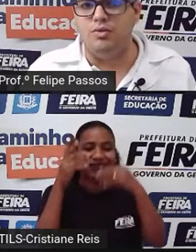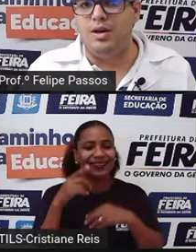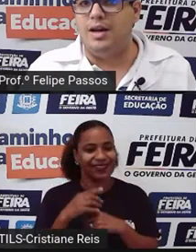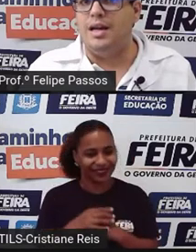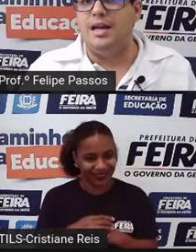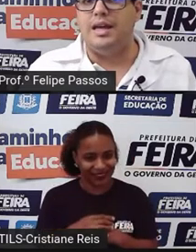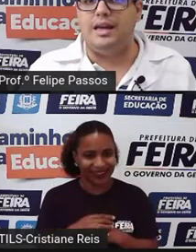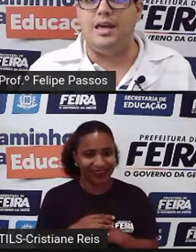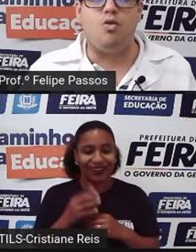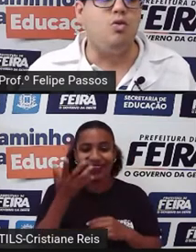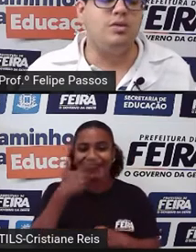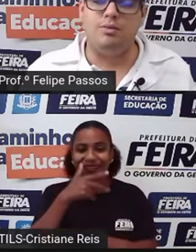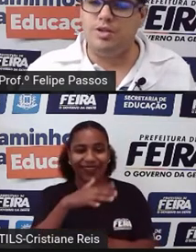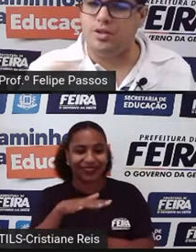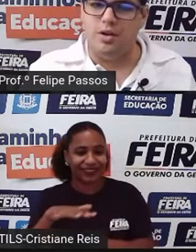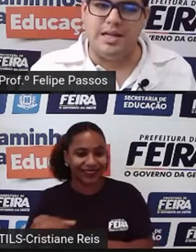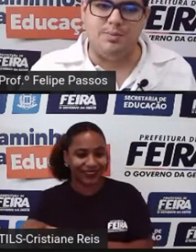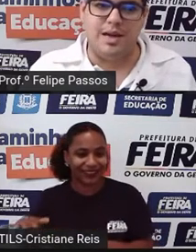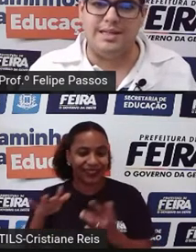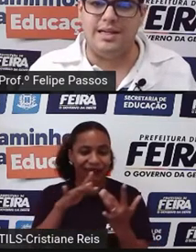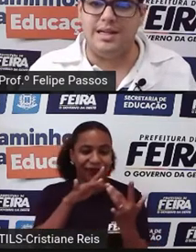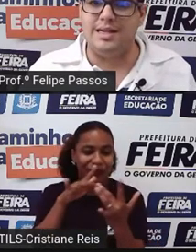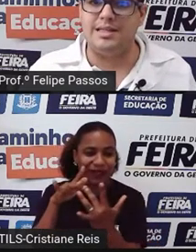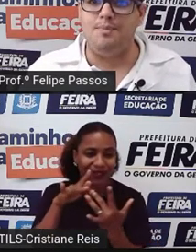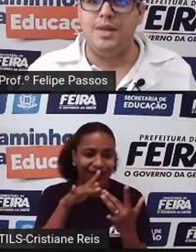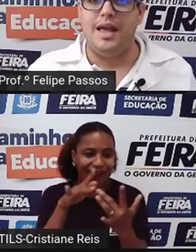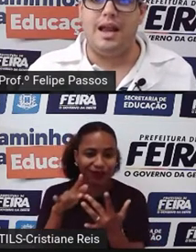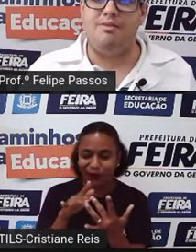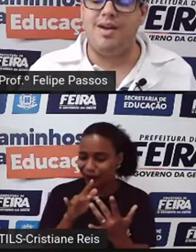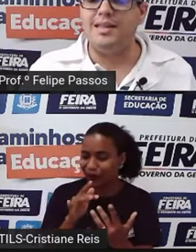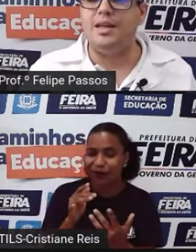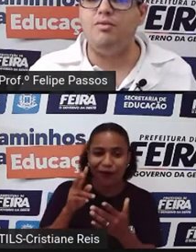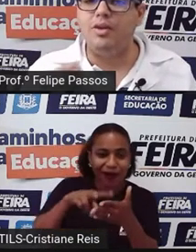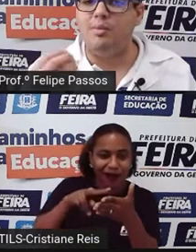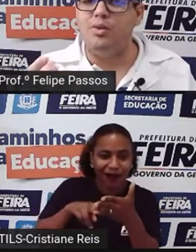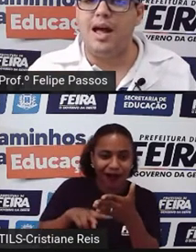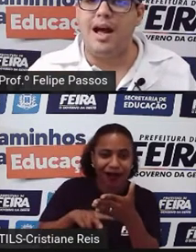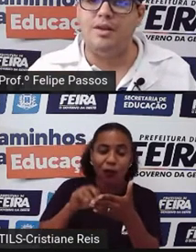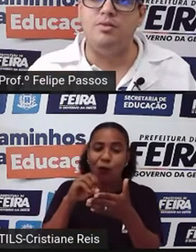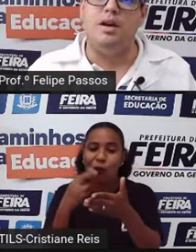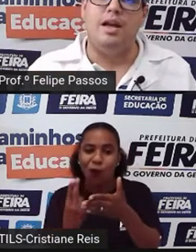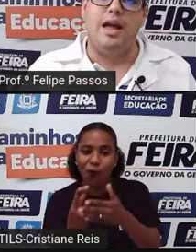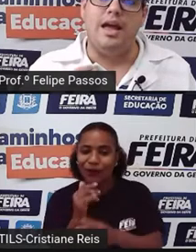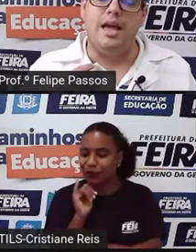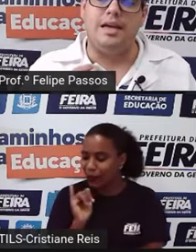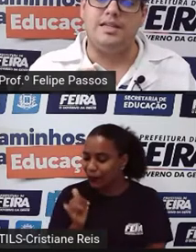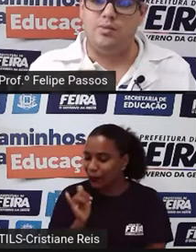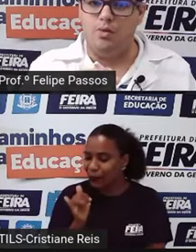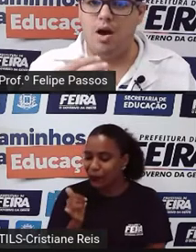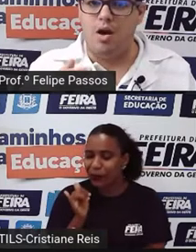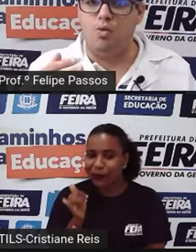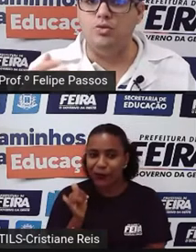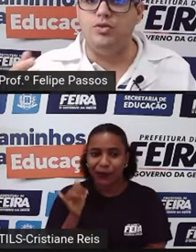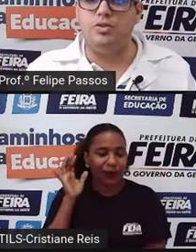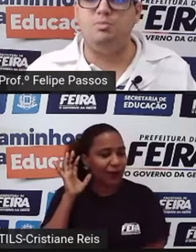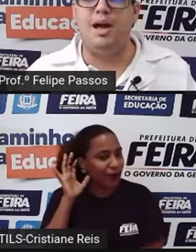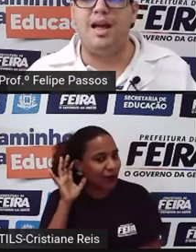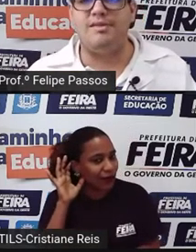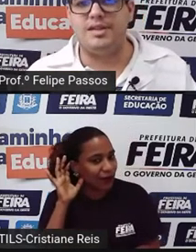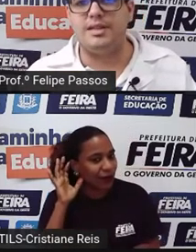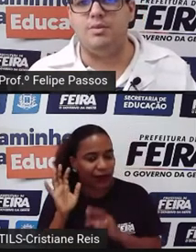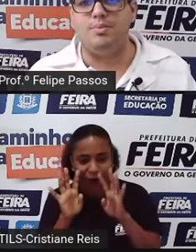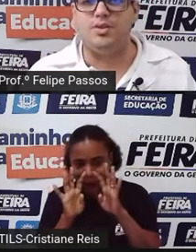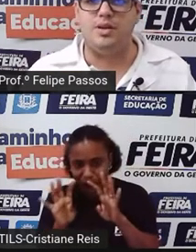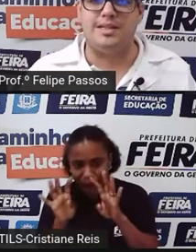leitura, que contam histórias para essa criança, ela vai ter um vocabulário, que são o conjunto de